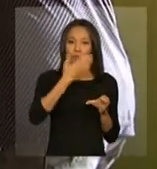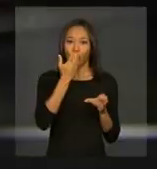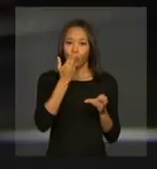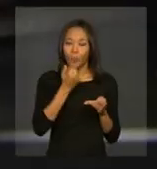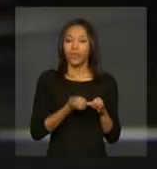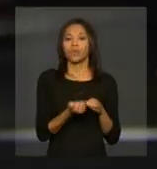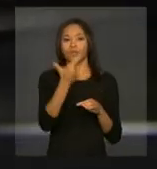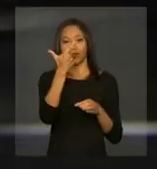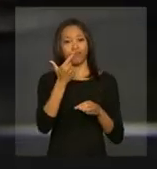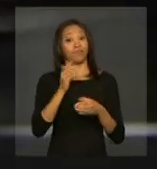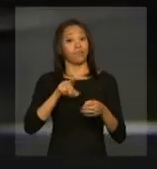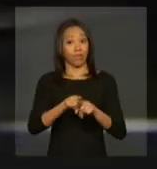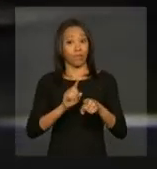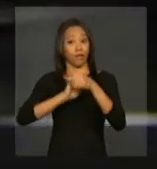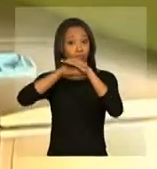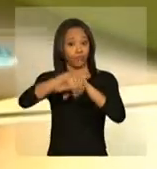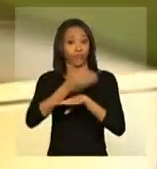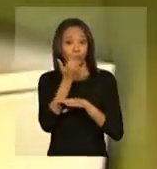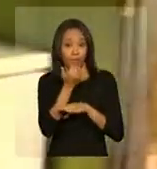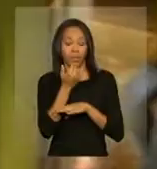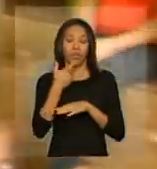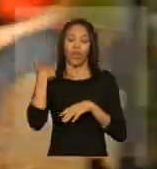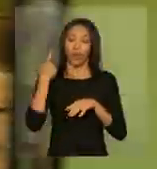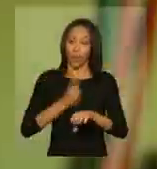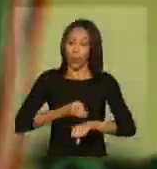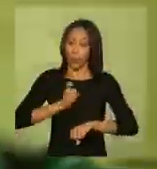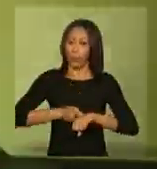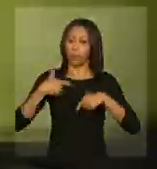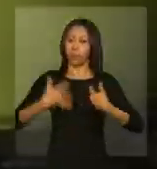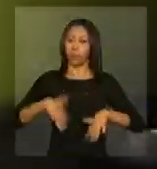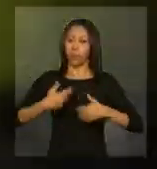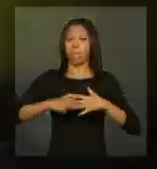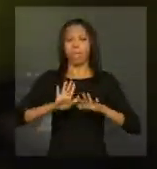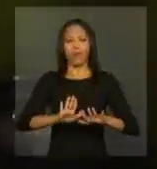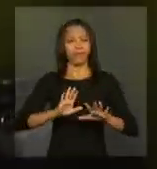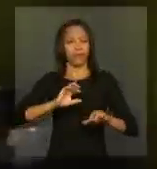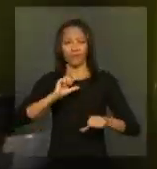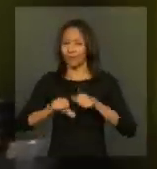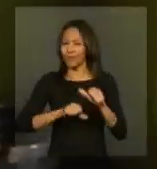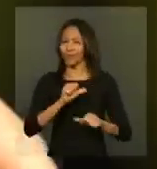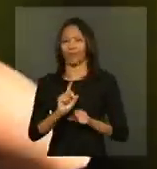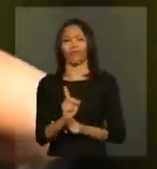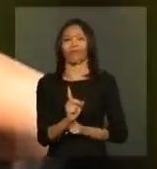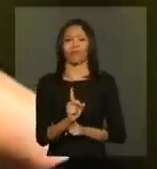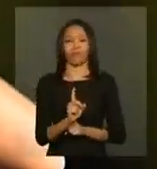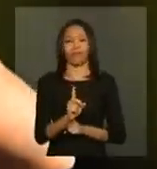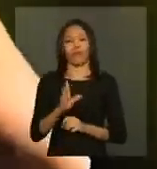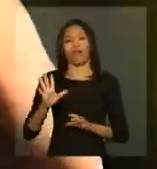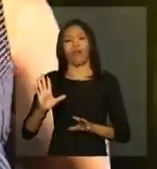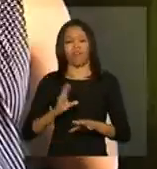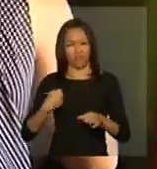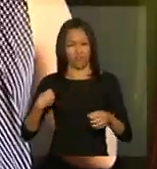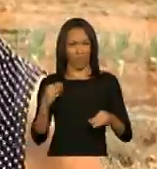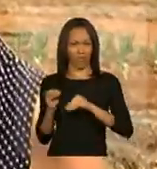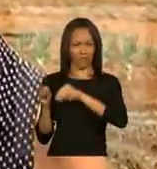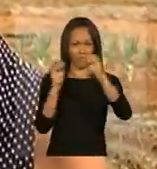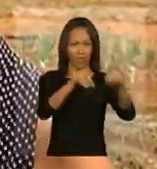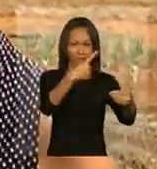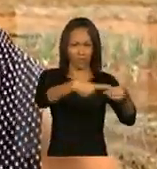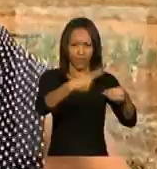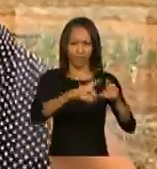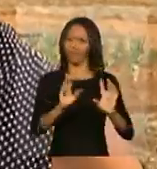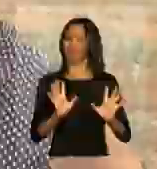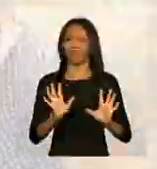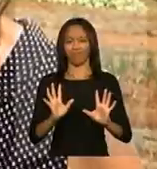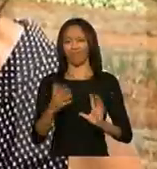jantar. O trabalho é duro, mas a produtora rural não troca nada disso por uma vida na cidade. Não,